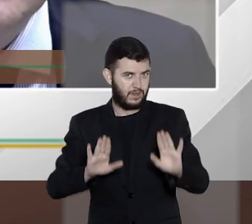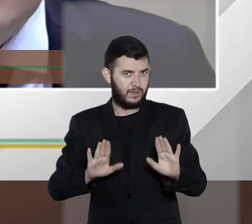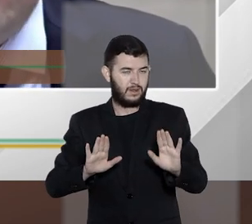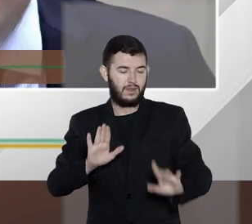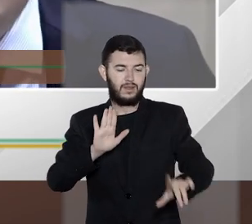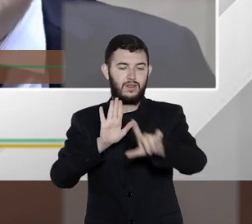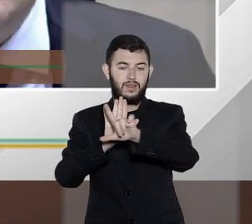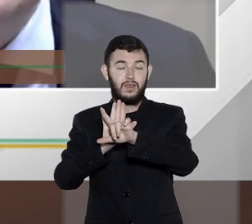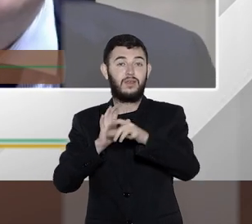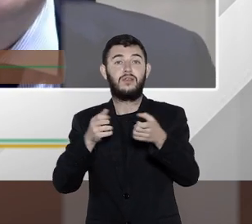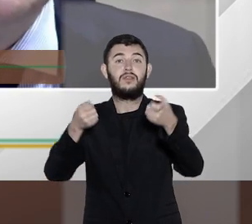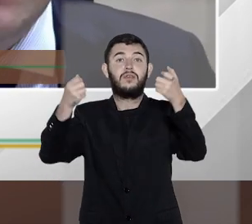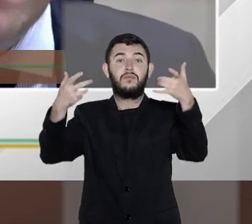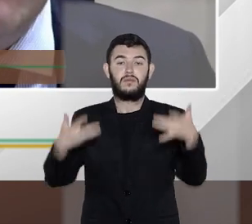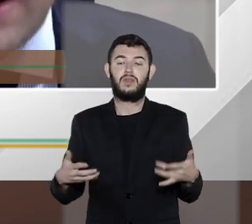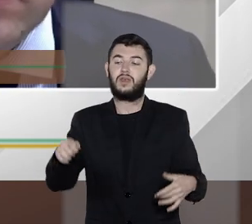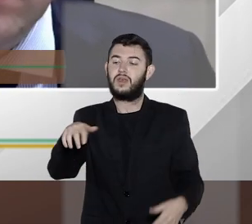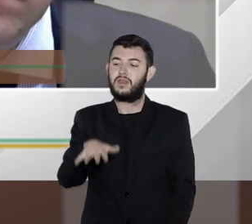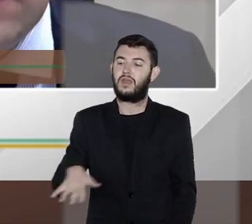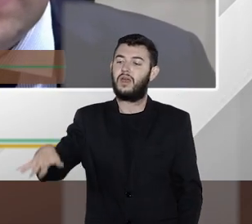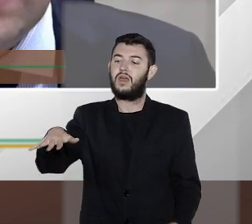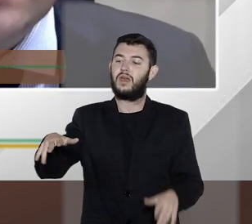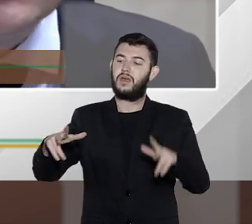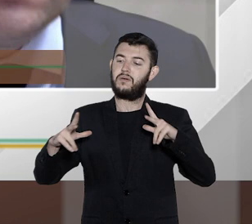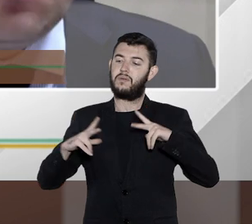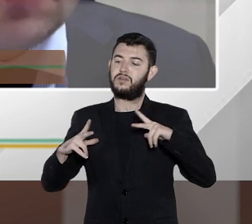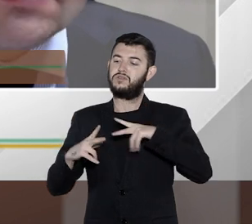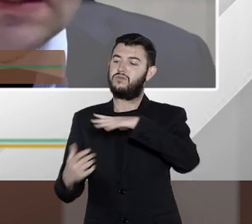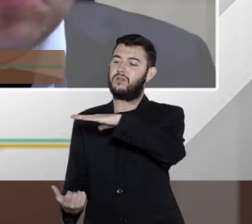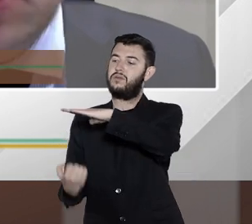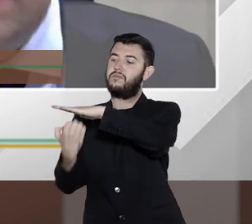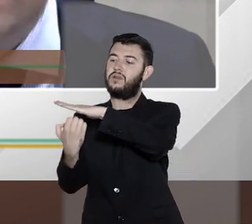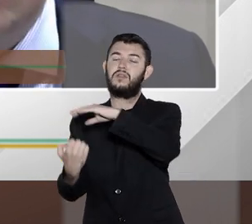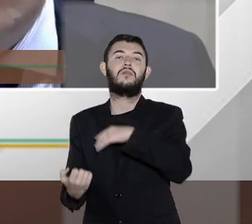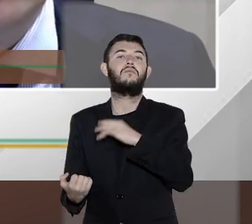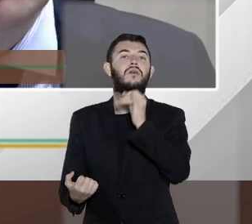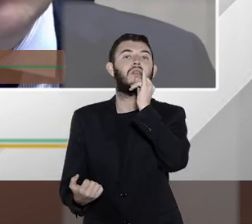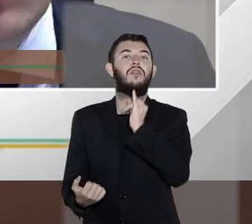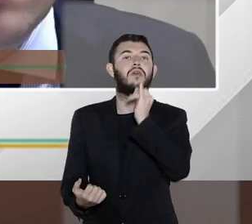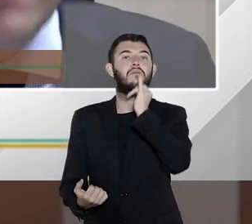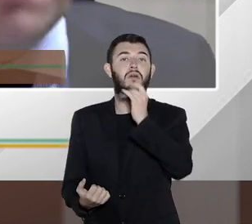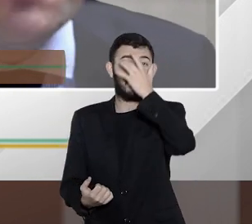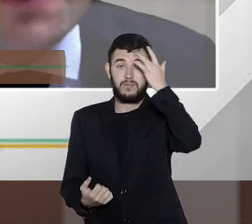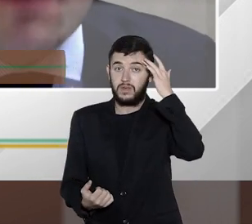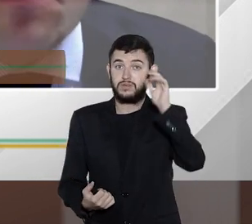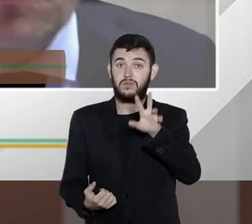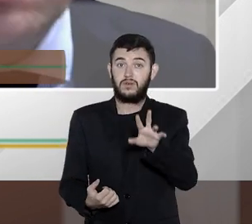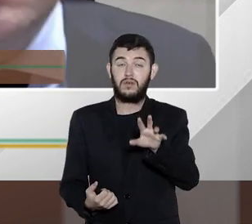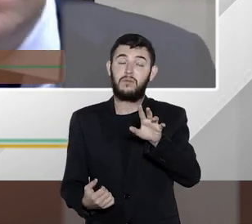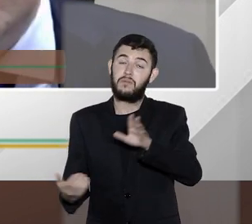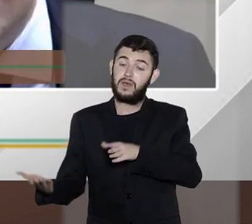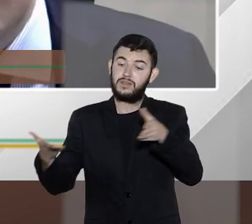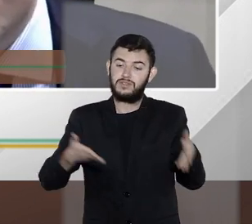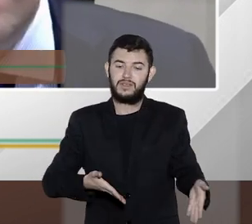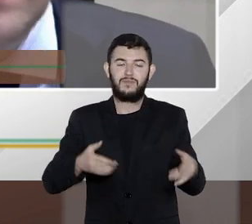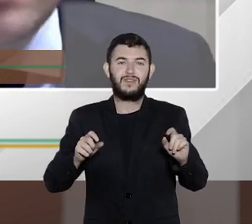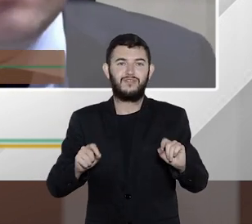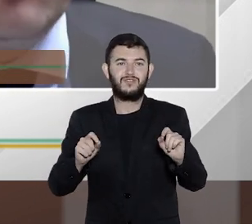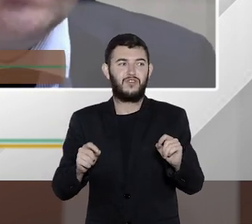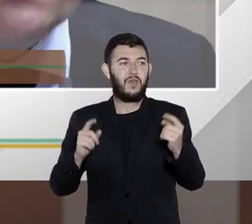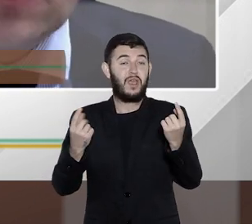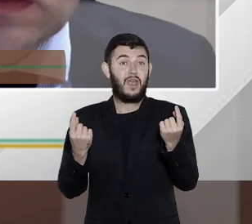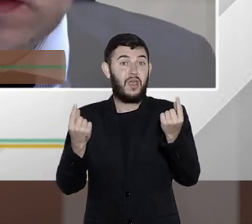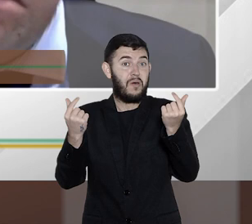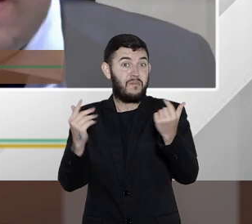lei, ela se refere mais ao setor privado. A questão, por exemplo, que o consumidor vai participar de uma promoção, acaba